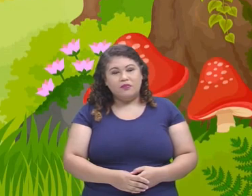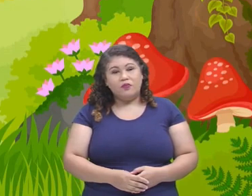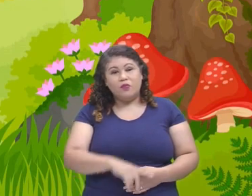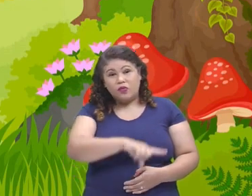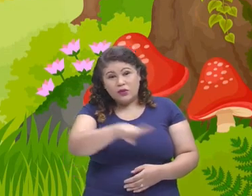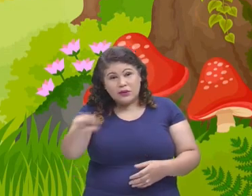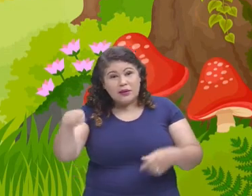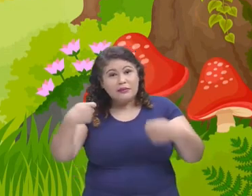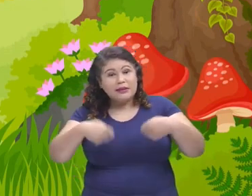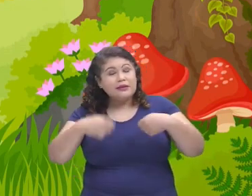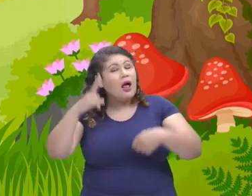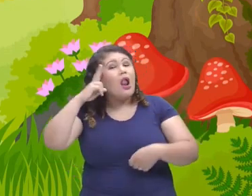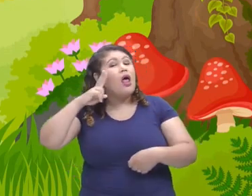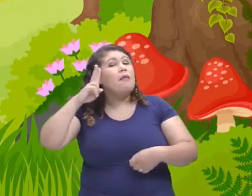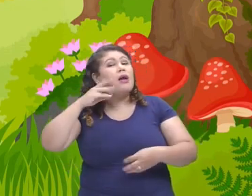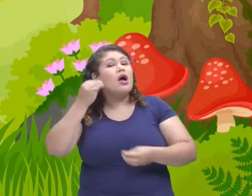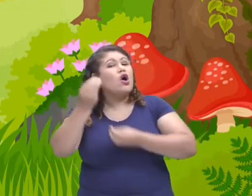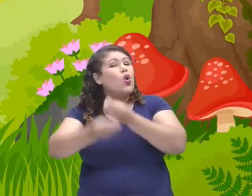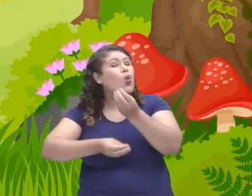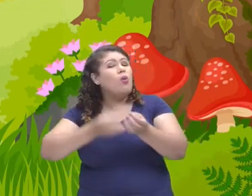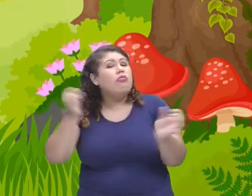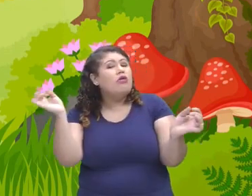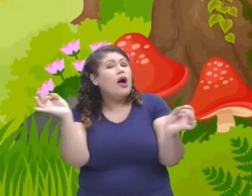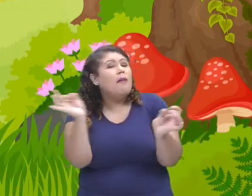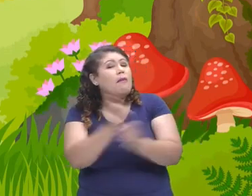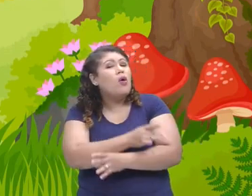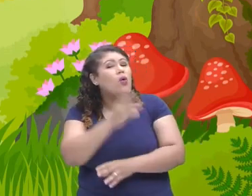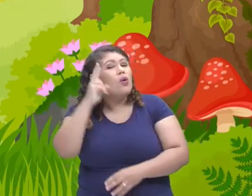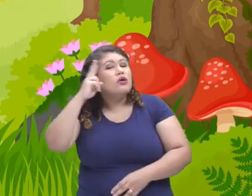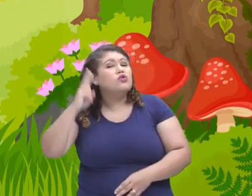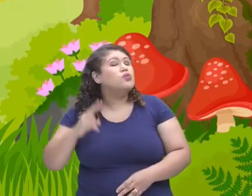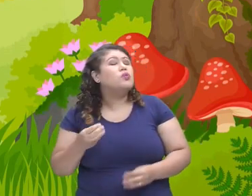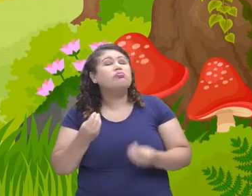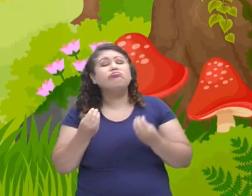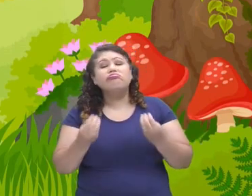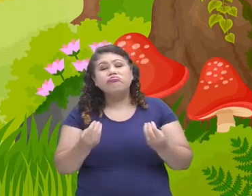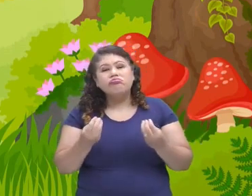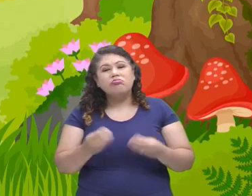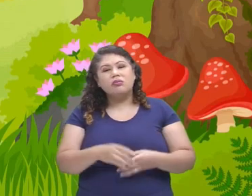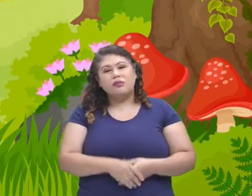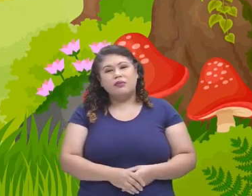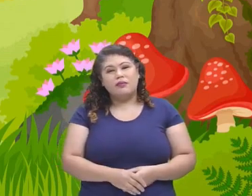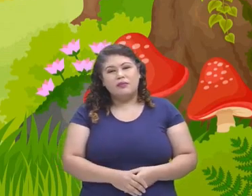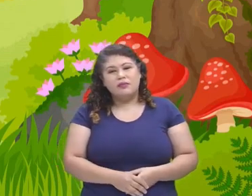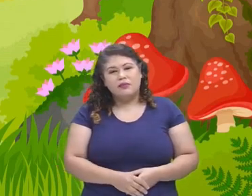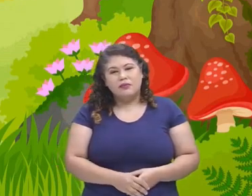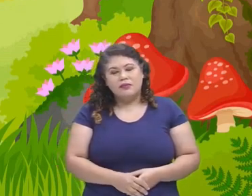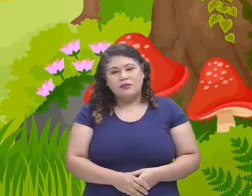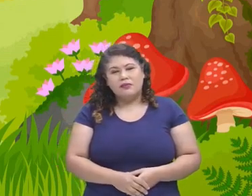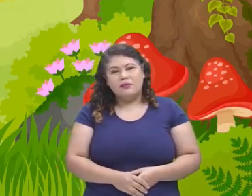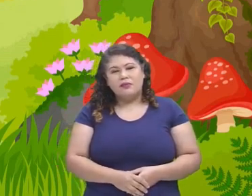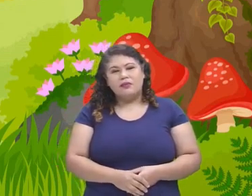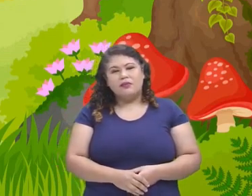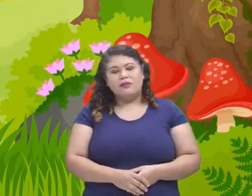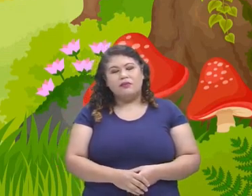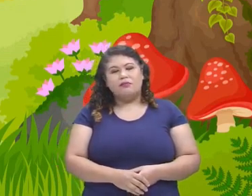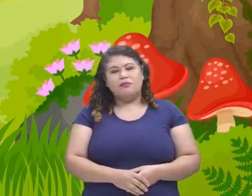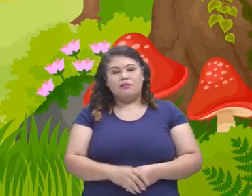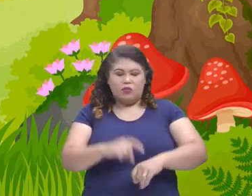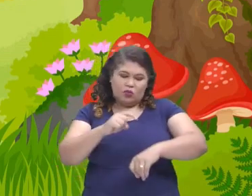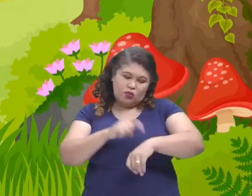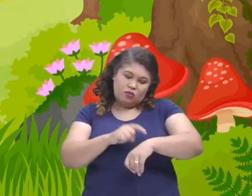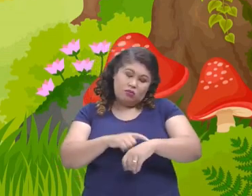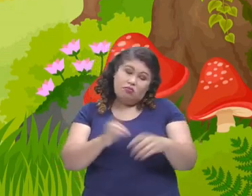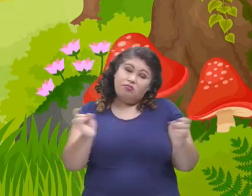como a nossa historinha, ela terminou. Lembram disso? E o nosso tempo agora,